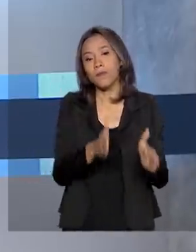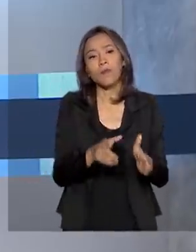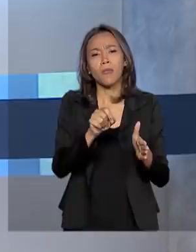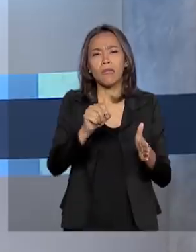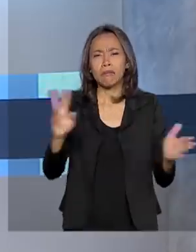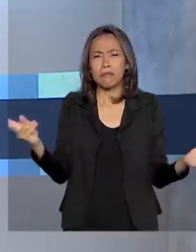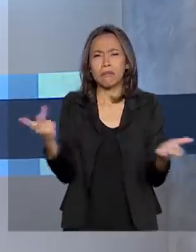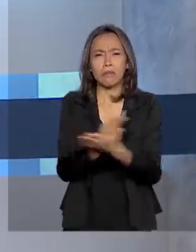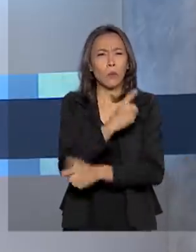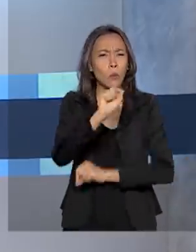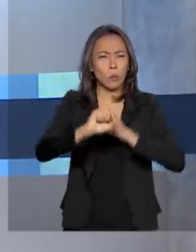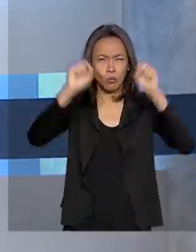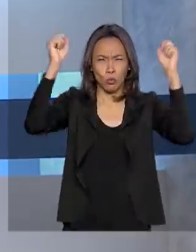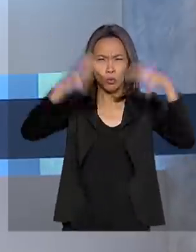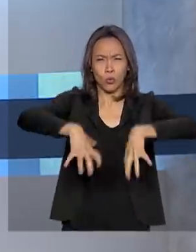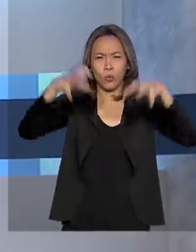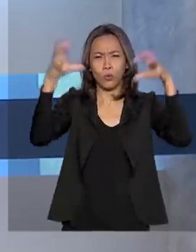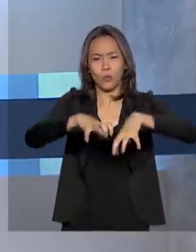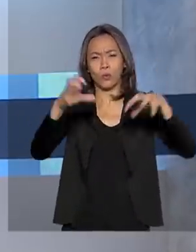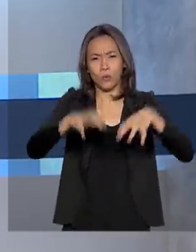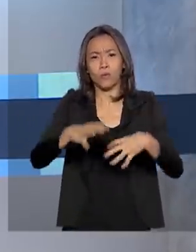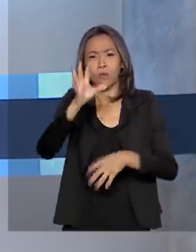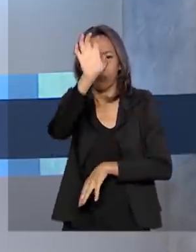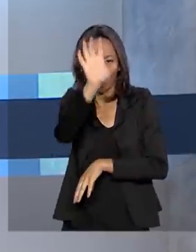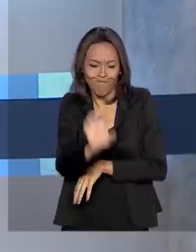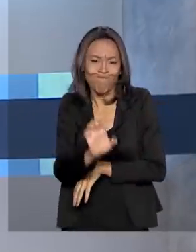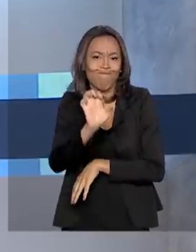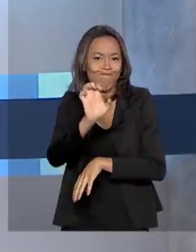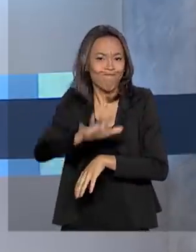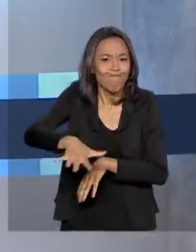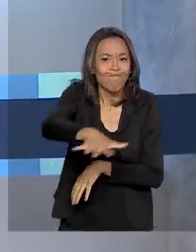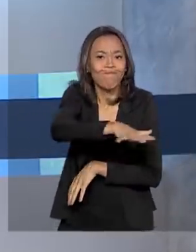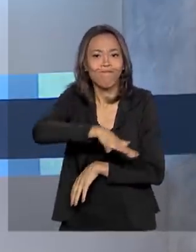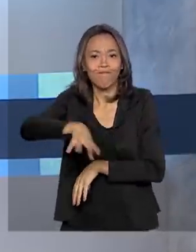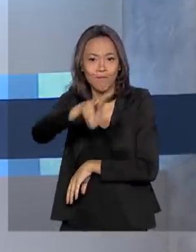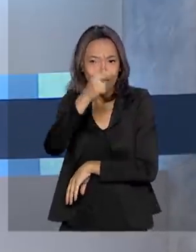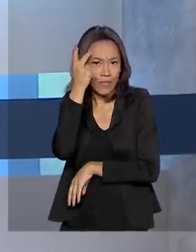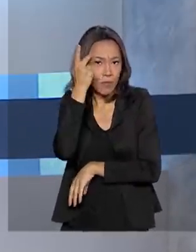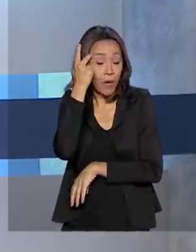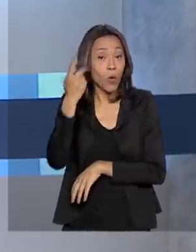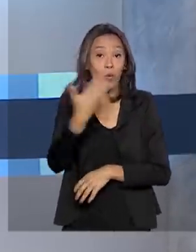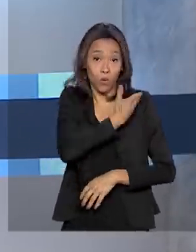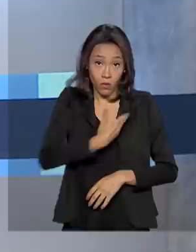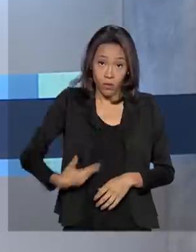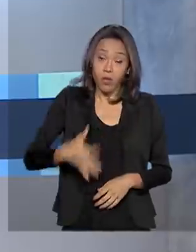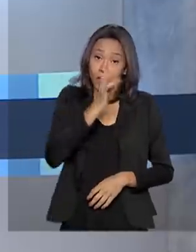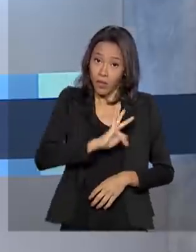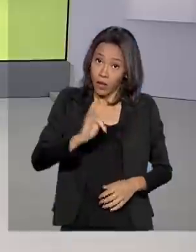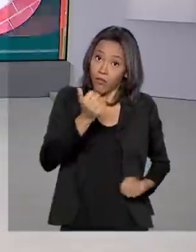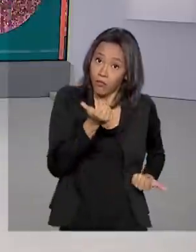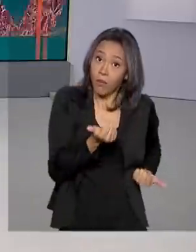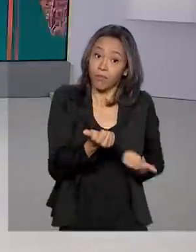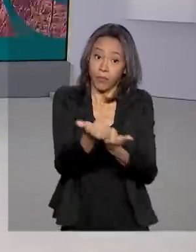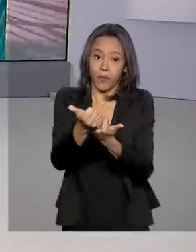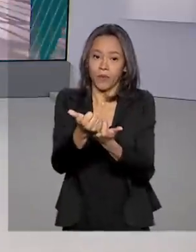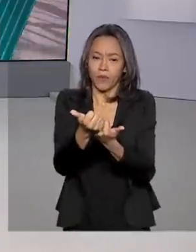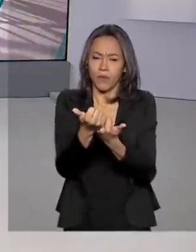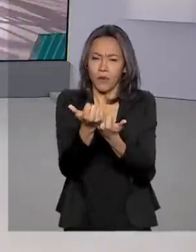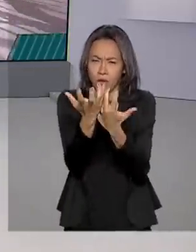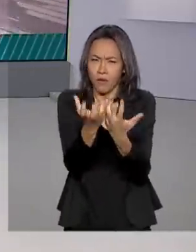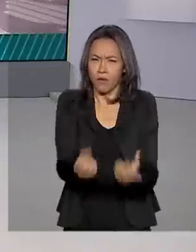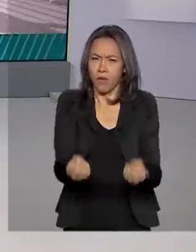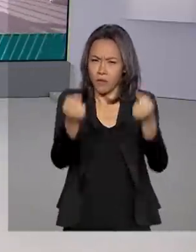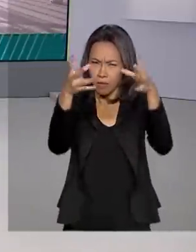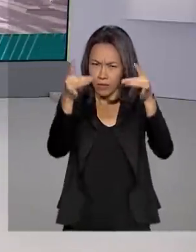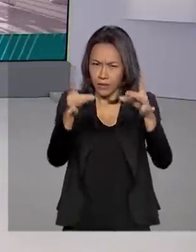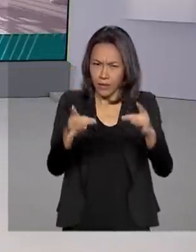fortes chuvas que têm atingido a cidade de São Paulo, o governo federal ofereceu apoio federal. Vamos saber os detalhes então